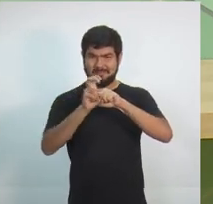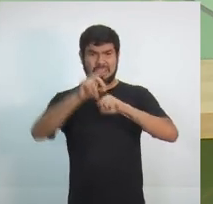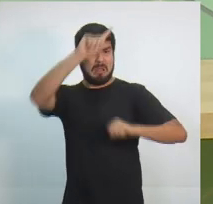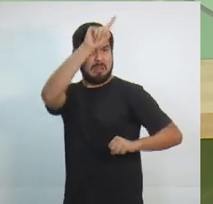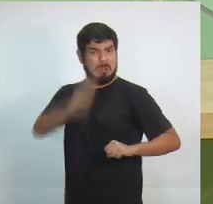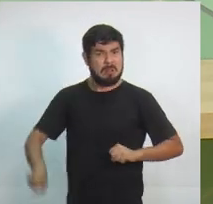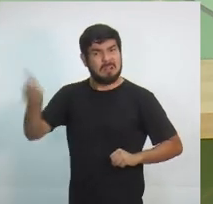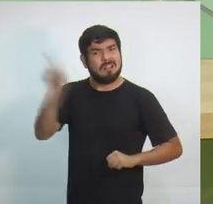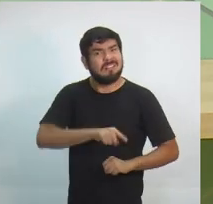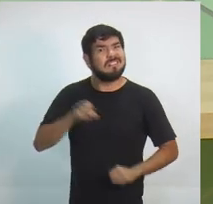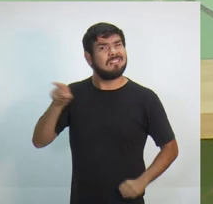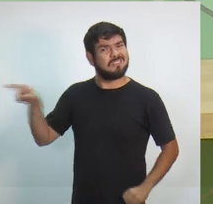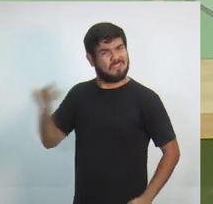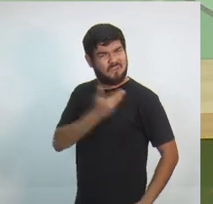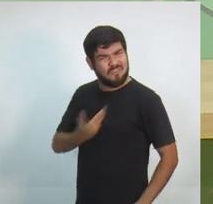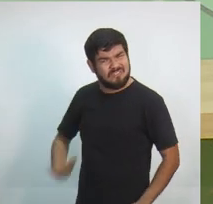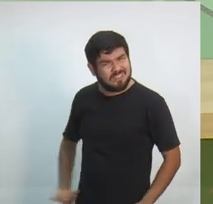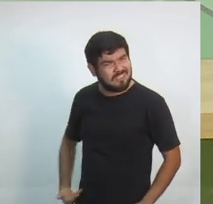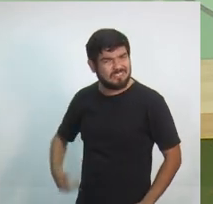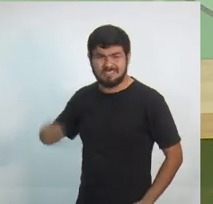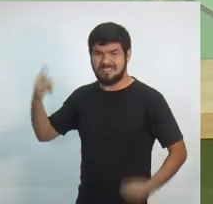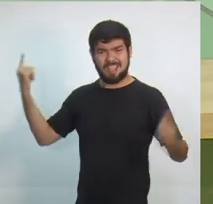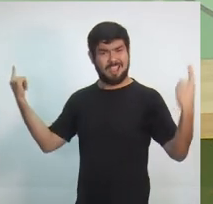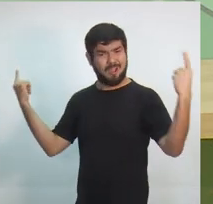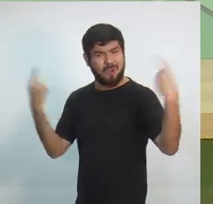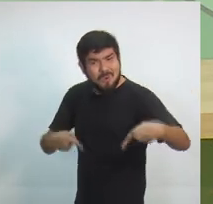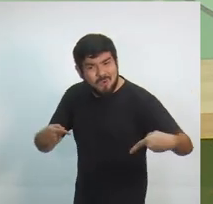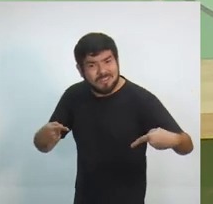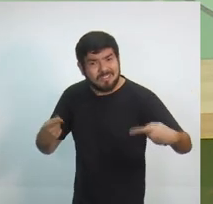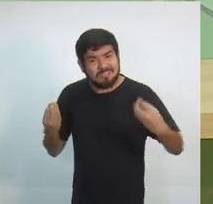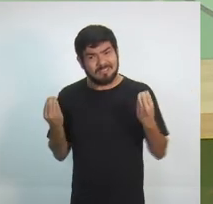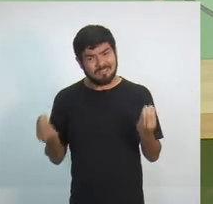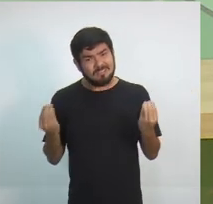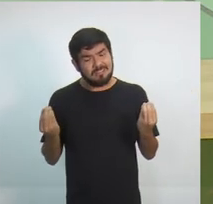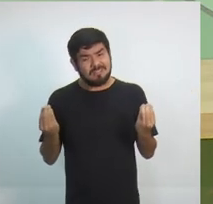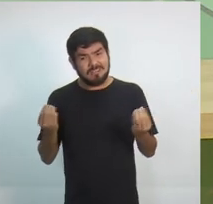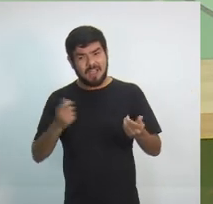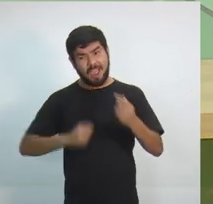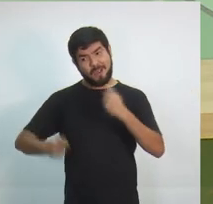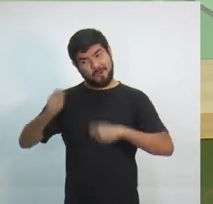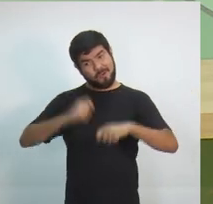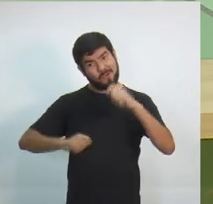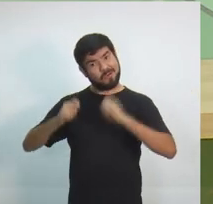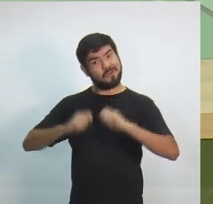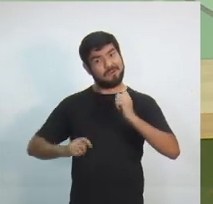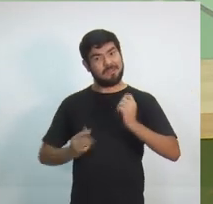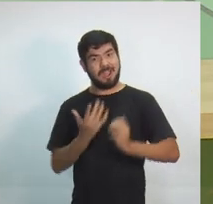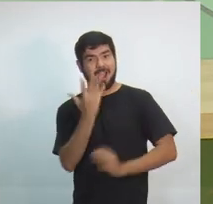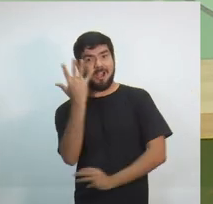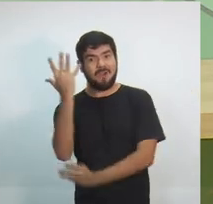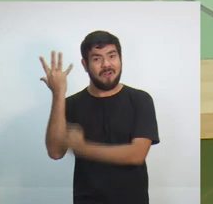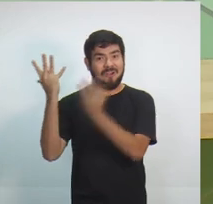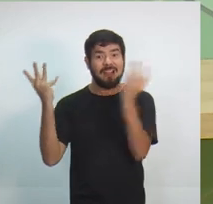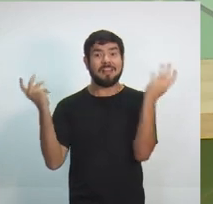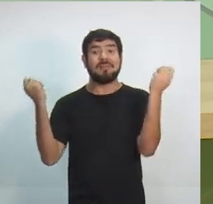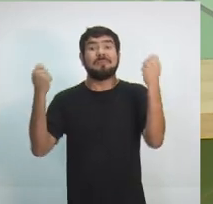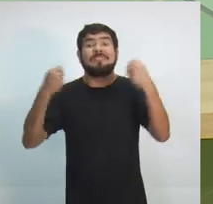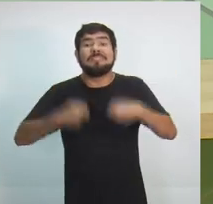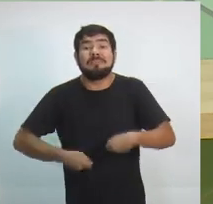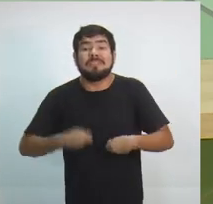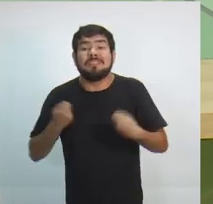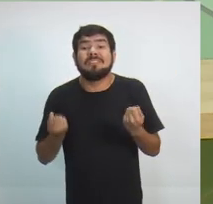totalmente contrário ao desenvolvimento do interior. O zoneamento econômico e ecológico vai possibilitar ao Estado